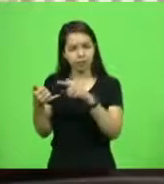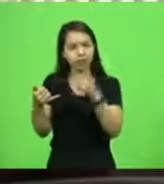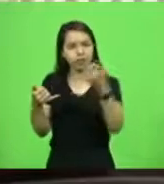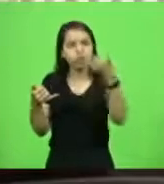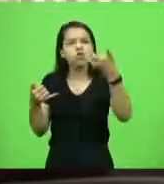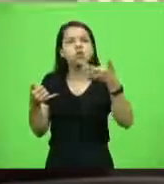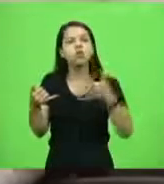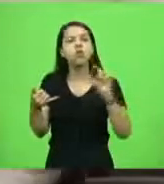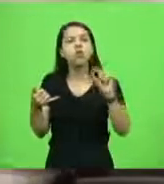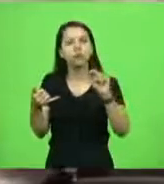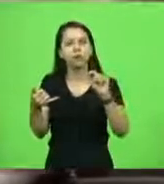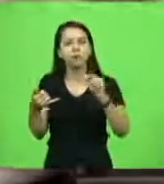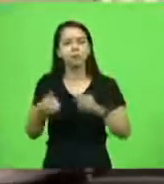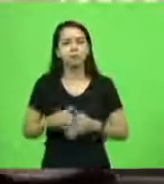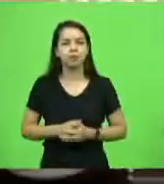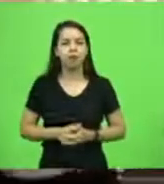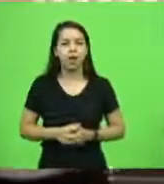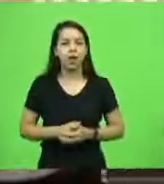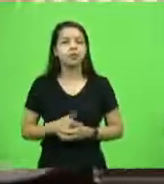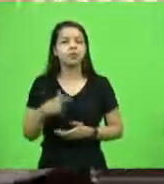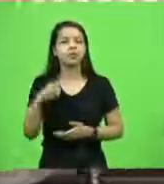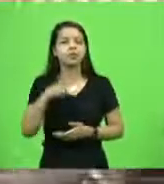está havendo